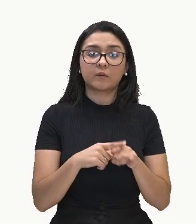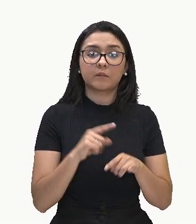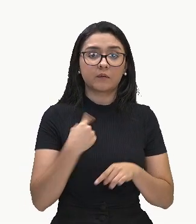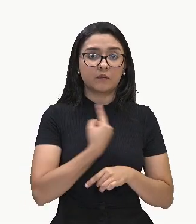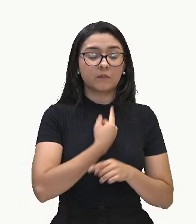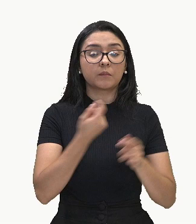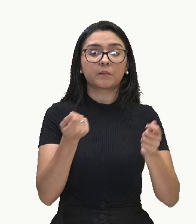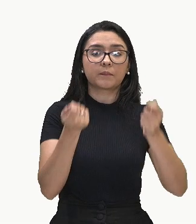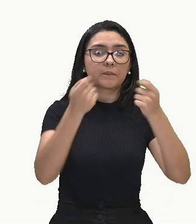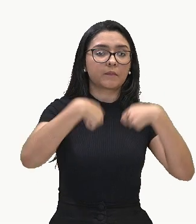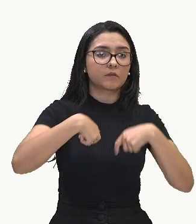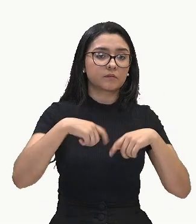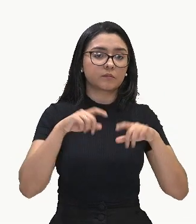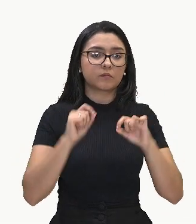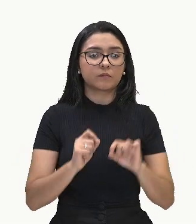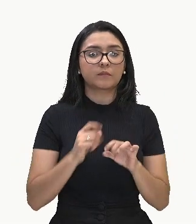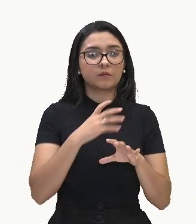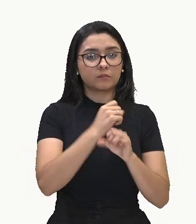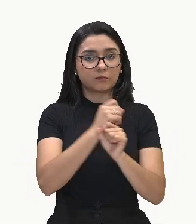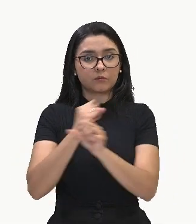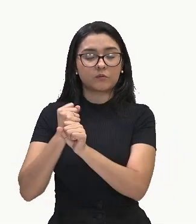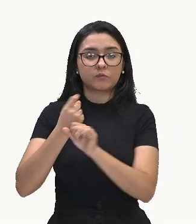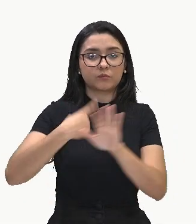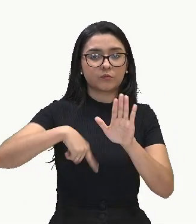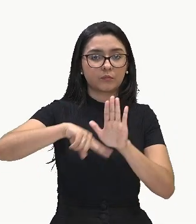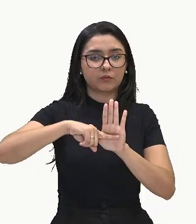fazer a minha subtração.